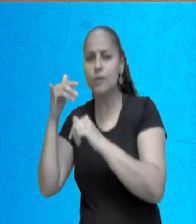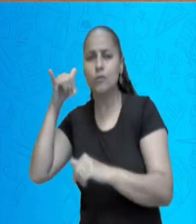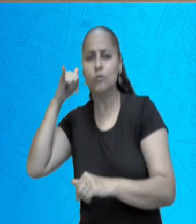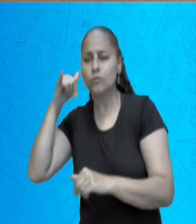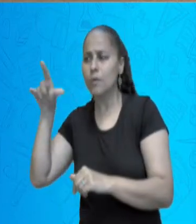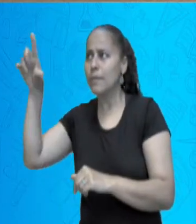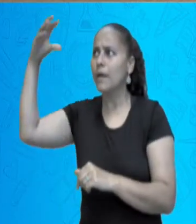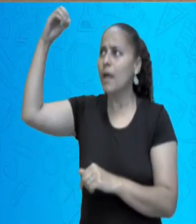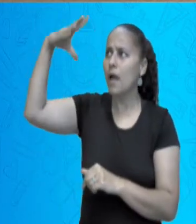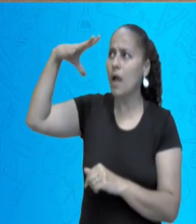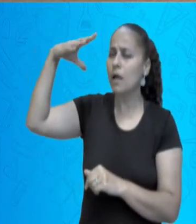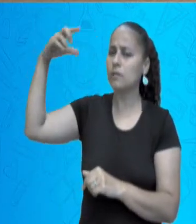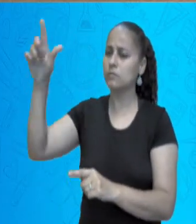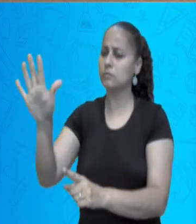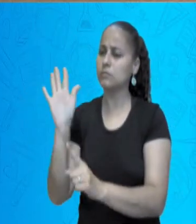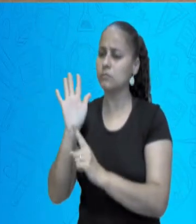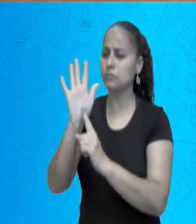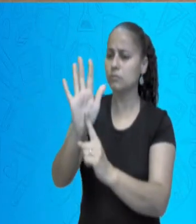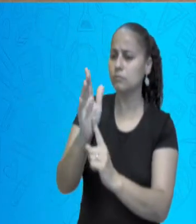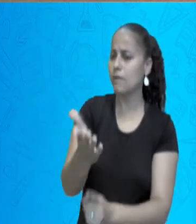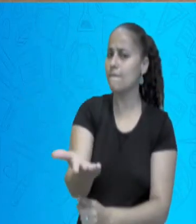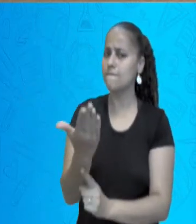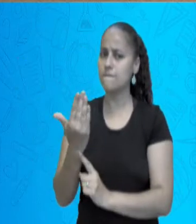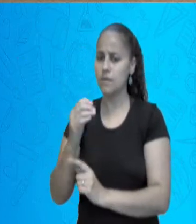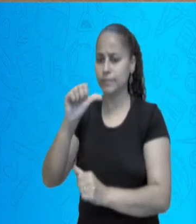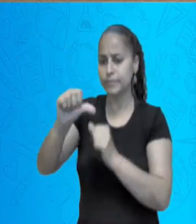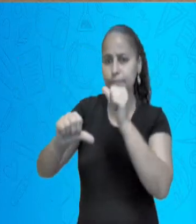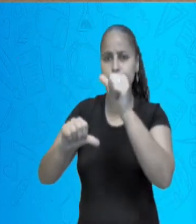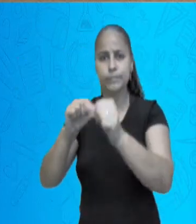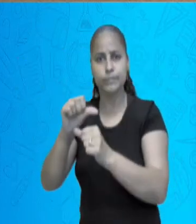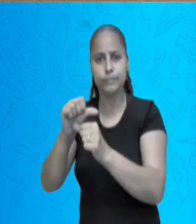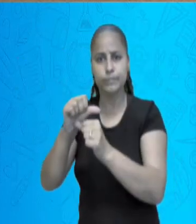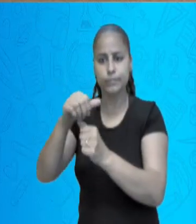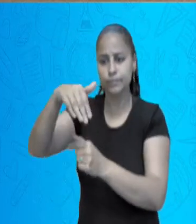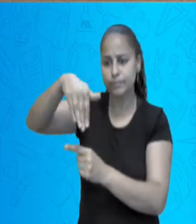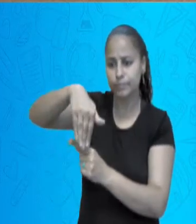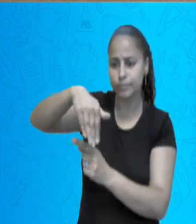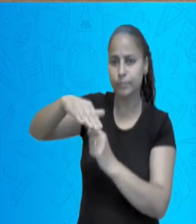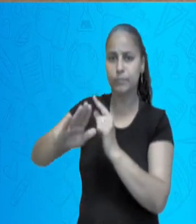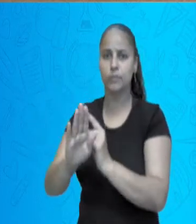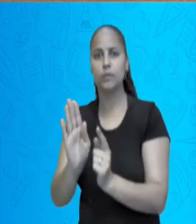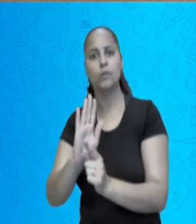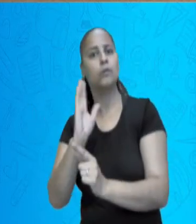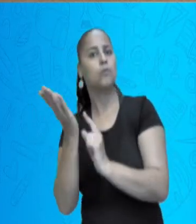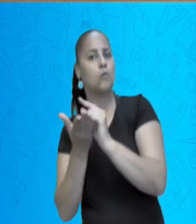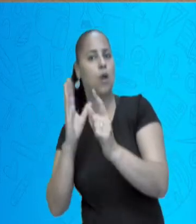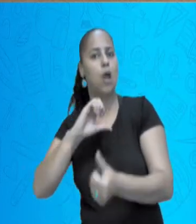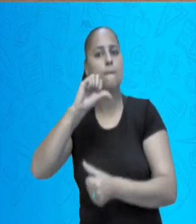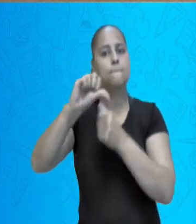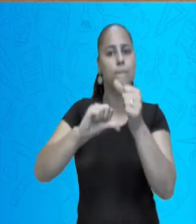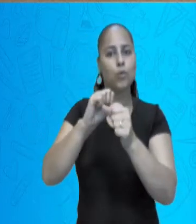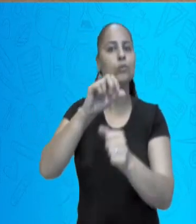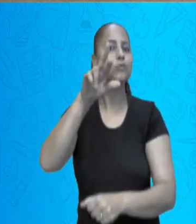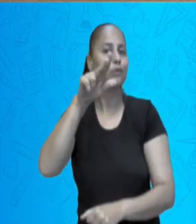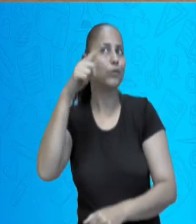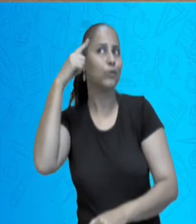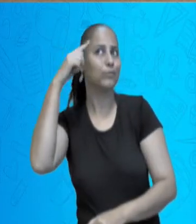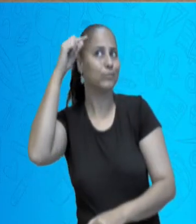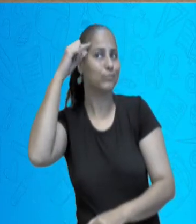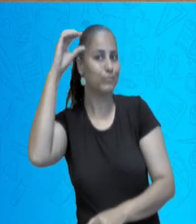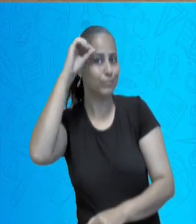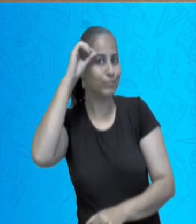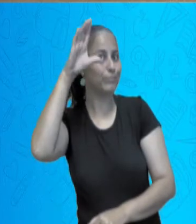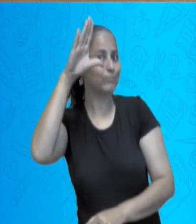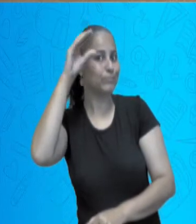imagem, ela vem de cabeça para baixo. E dentro do seu celular, como no nosso cérebro, tem lá dentro um